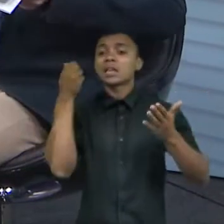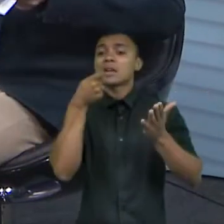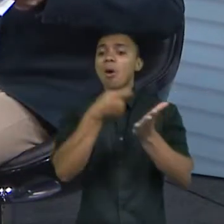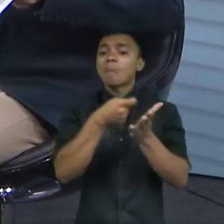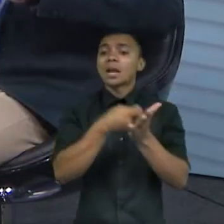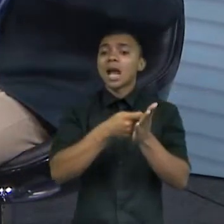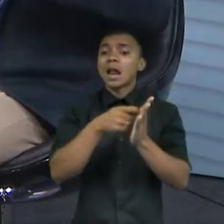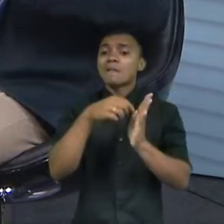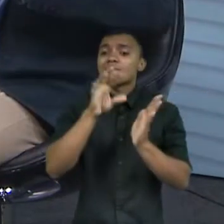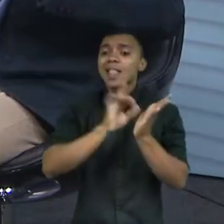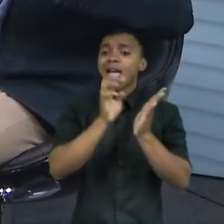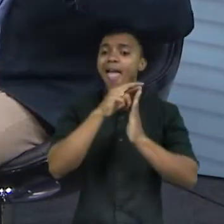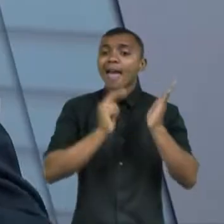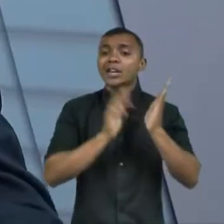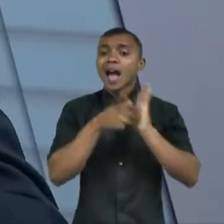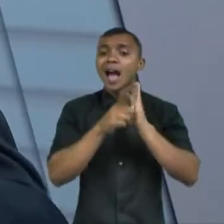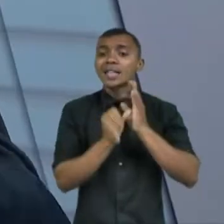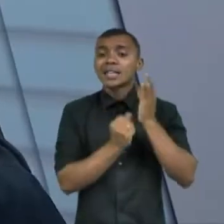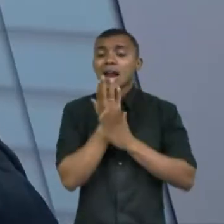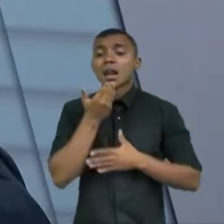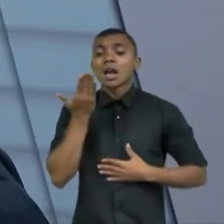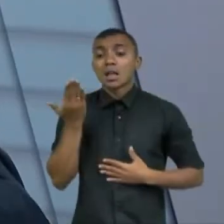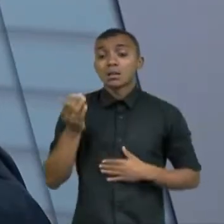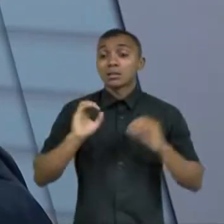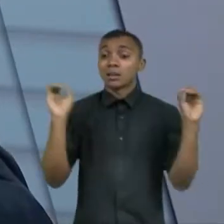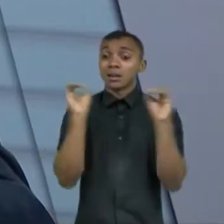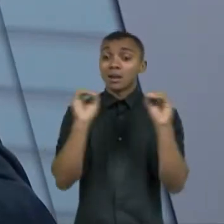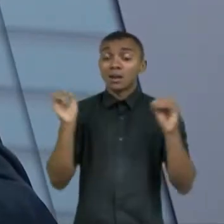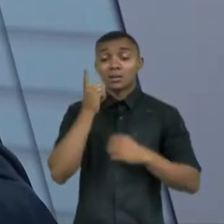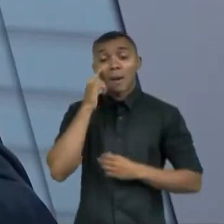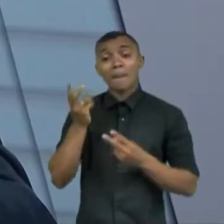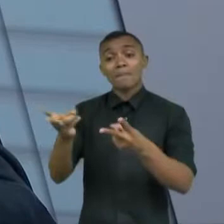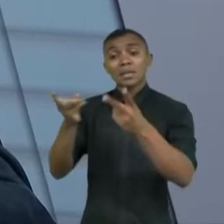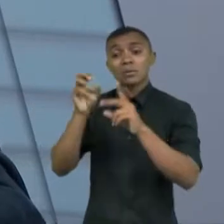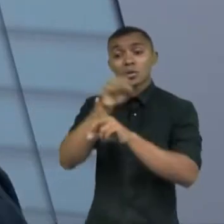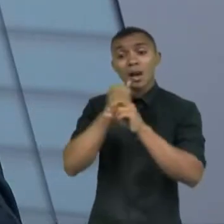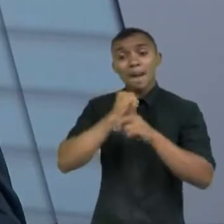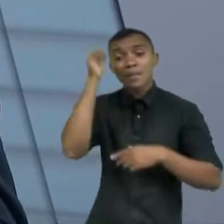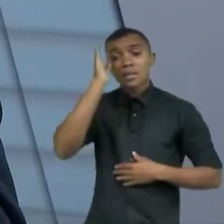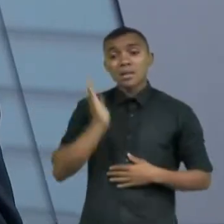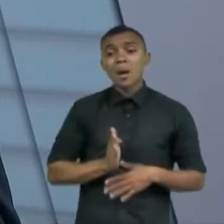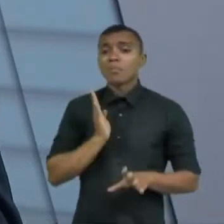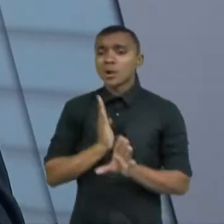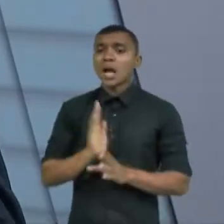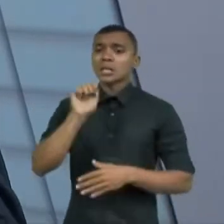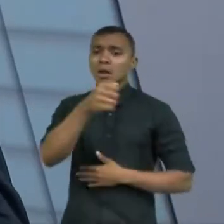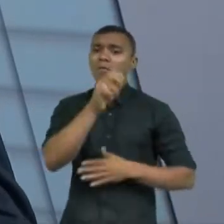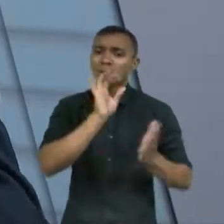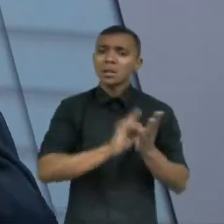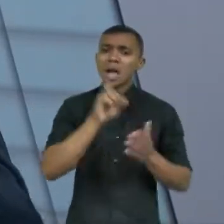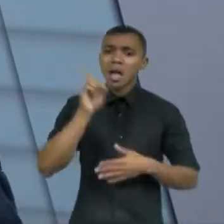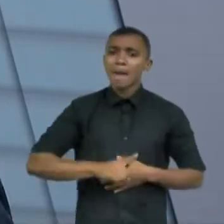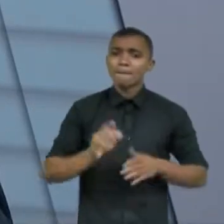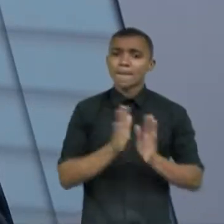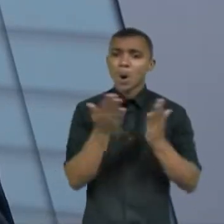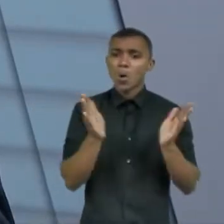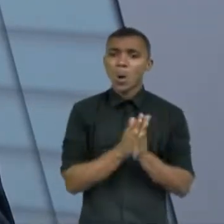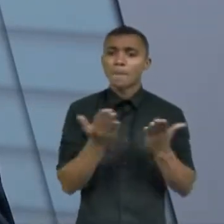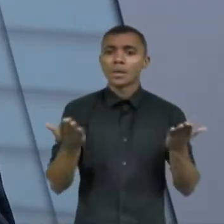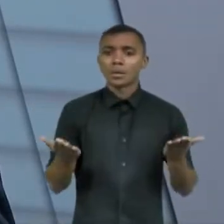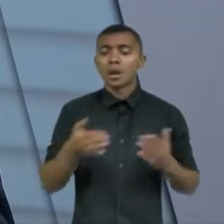e quando você olha a realidade brasileira que é uma realidade de pobreza o problema